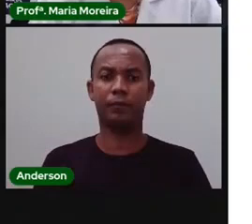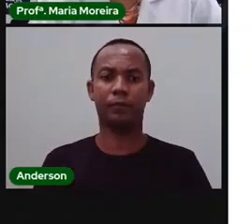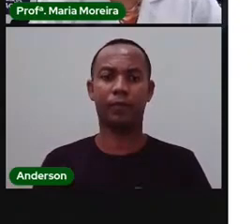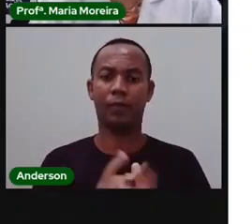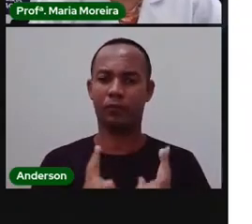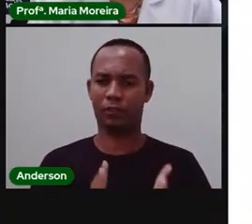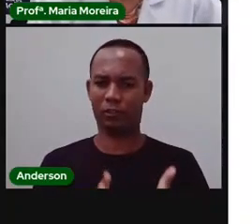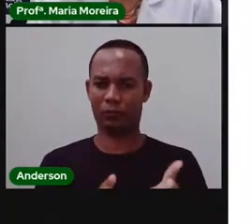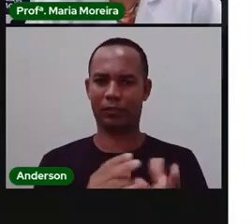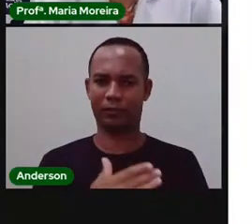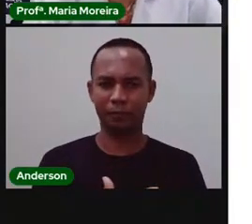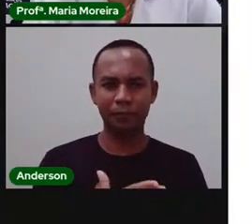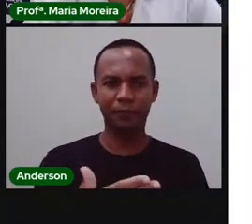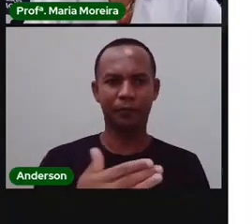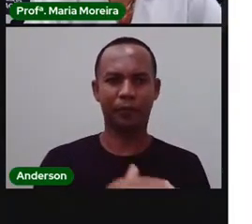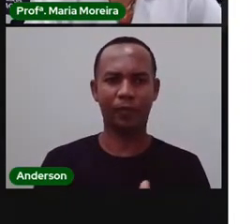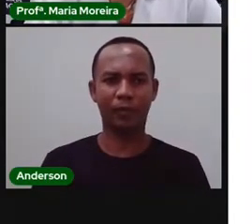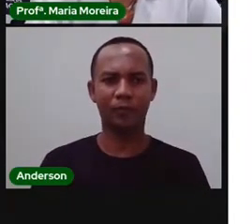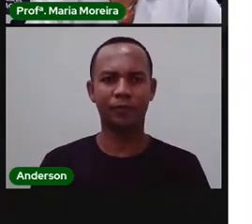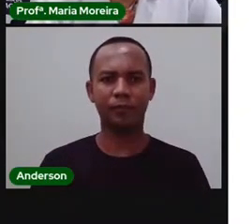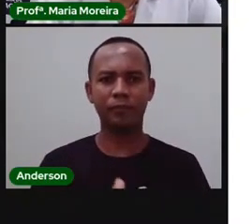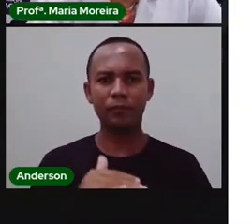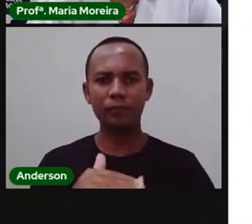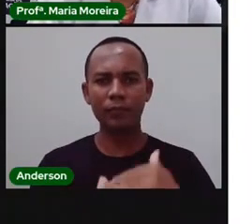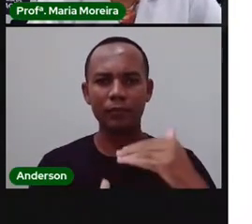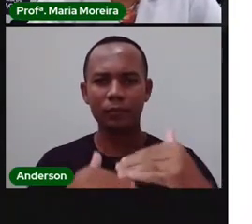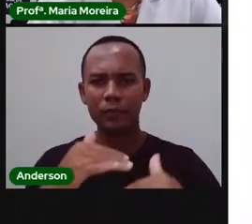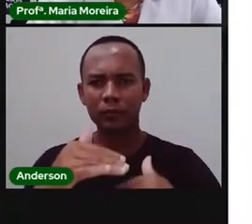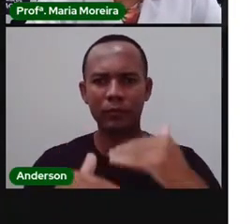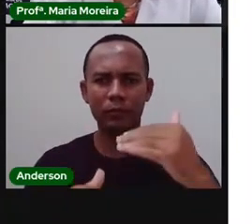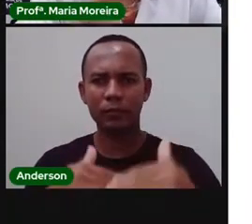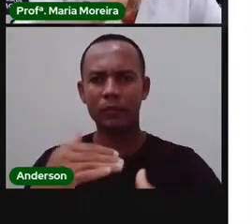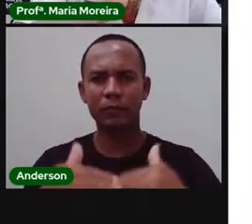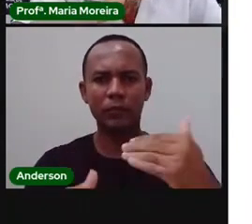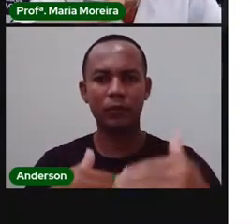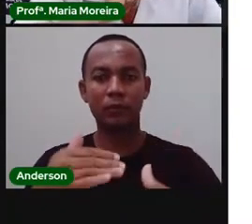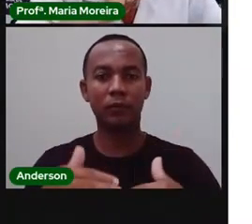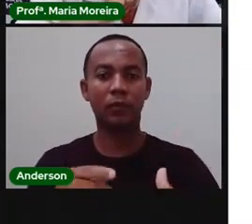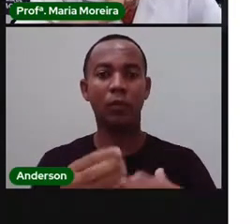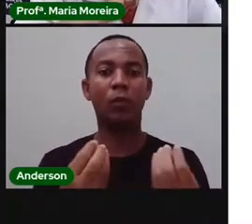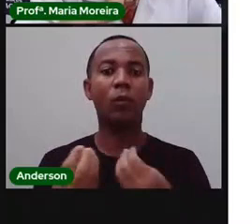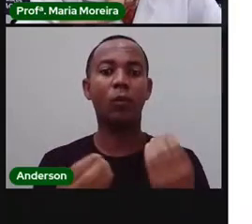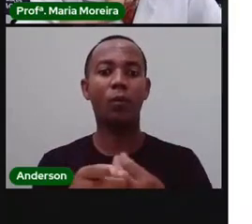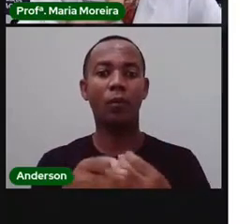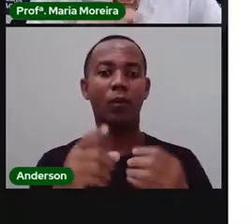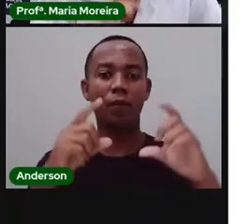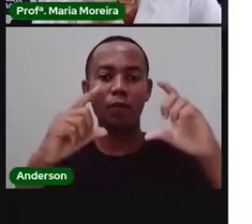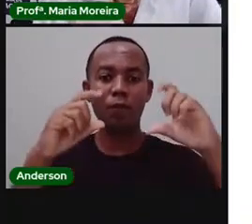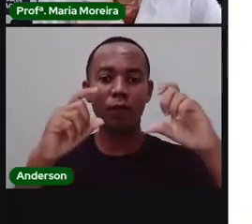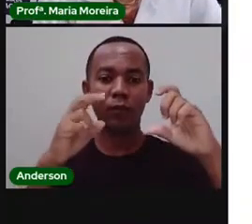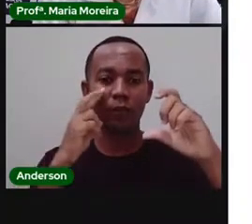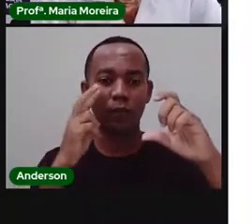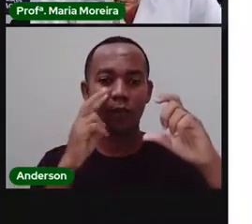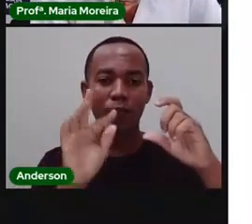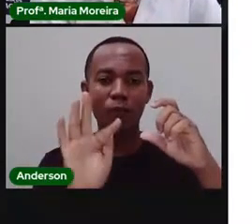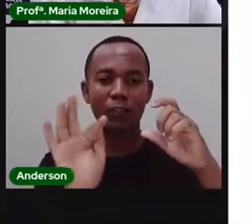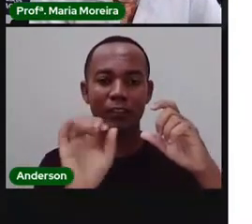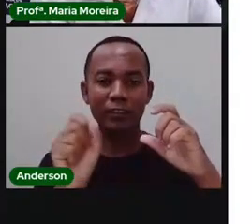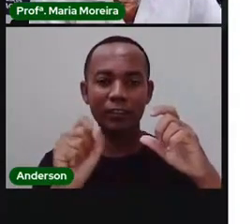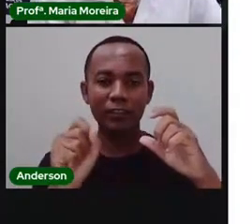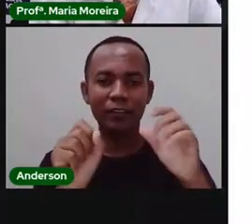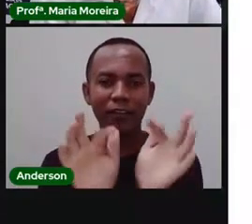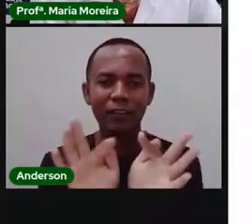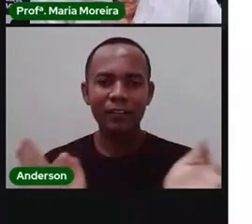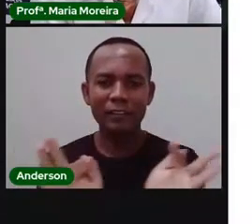Continuando. O crescente ritmo de desenvolvimento. Olha só, essa é a característica de feira. Feira, ela se